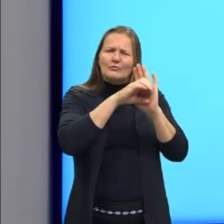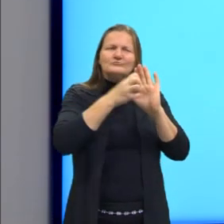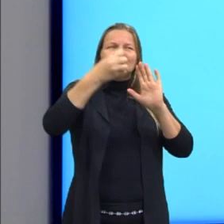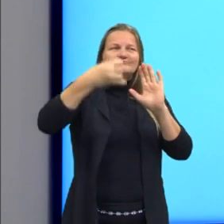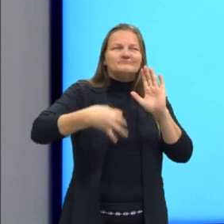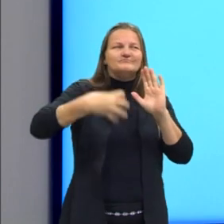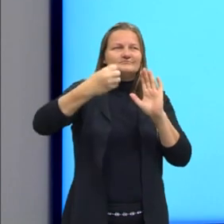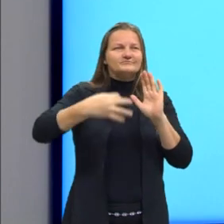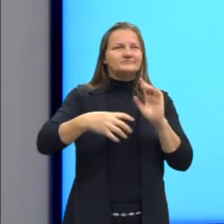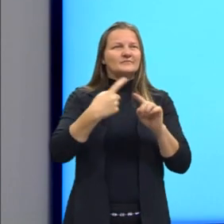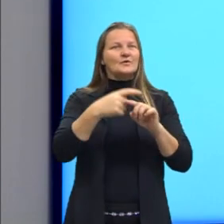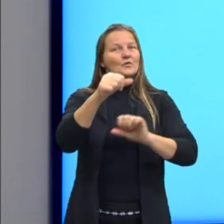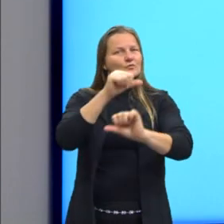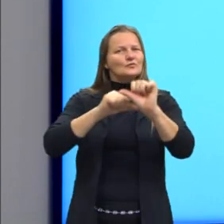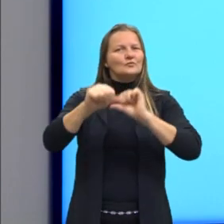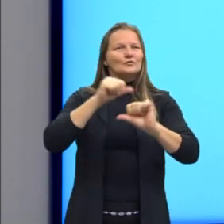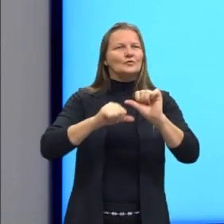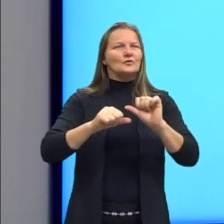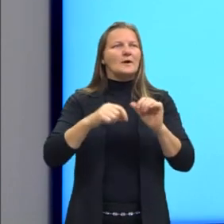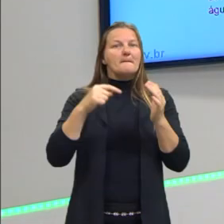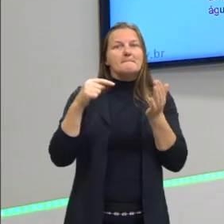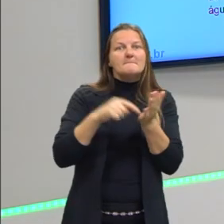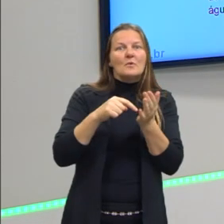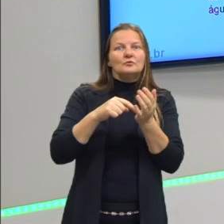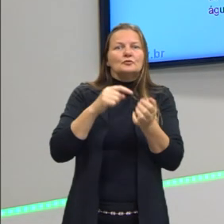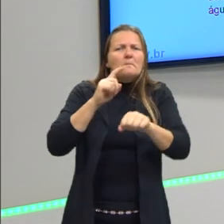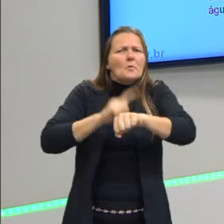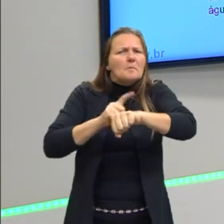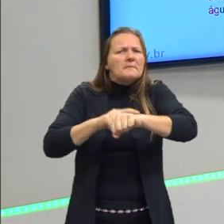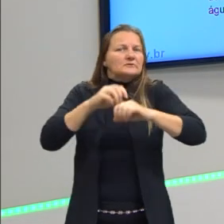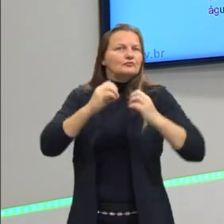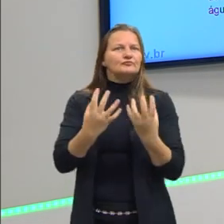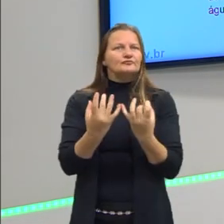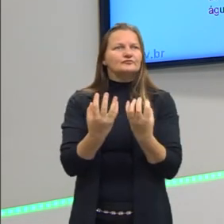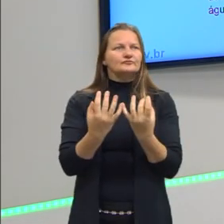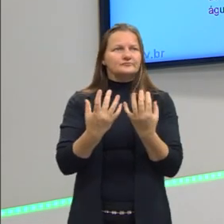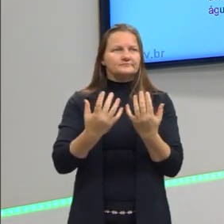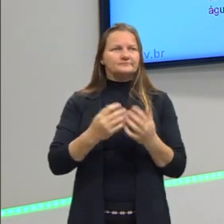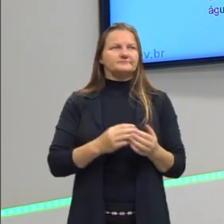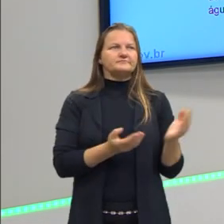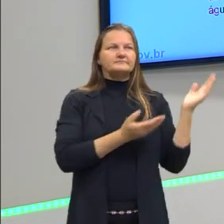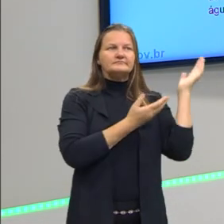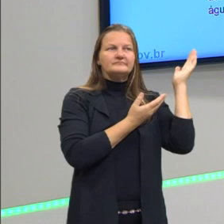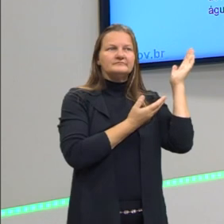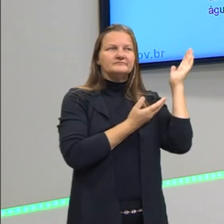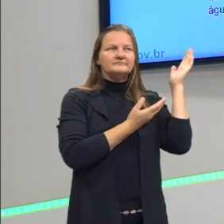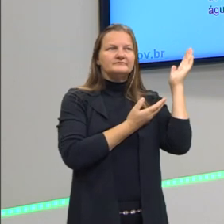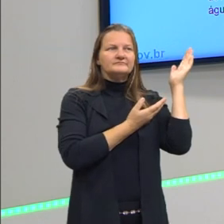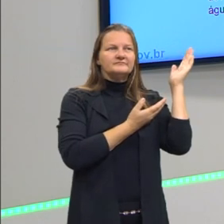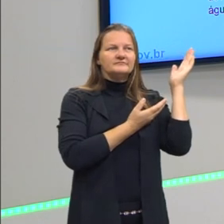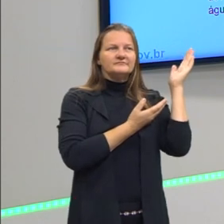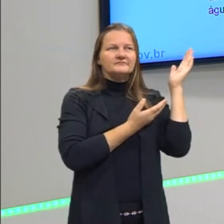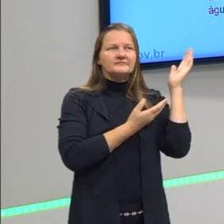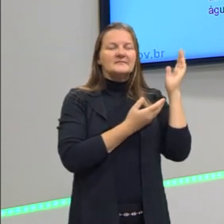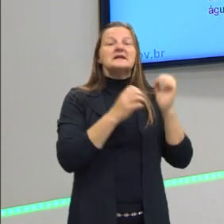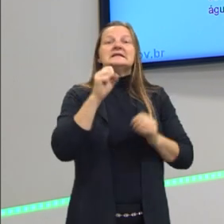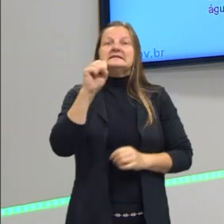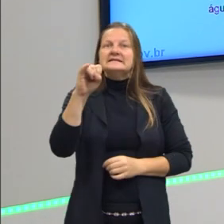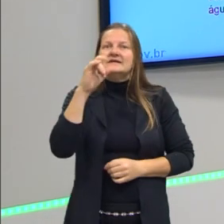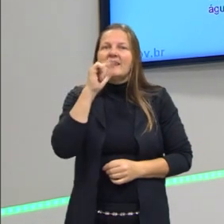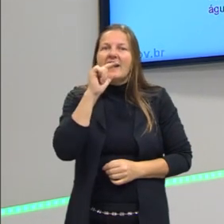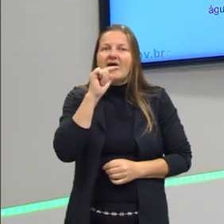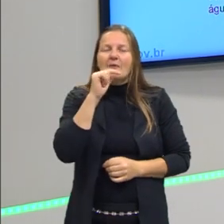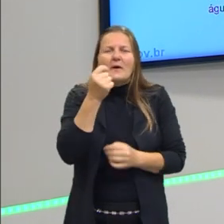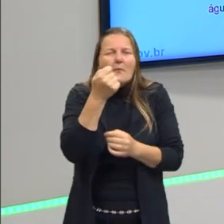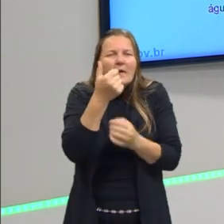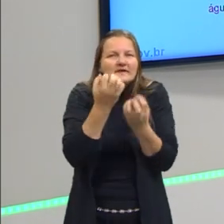né? Então a gente muda o ponto de ebulição, aumentando o ponto de ebulição. Isso ocorre quando a água está para